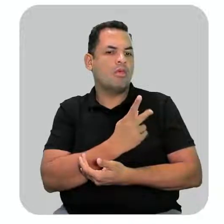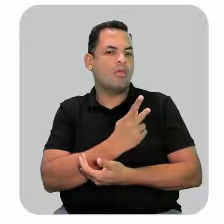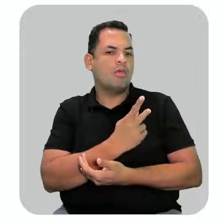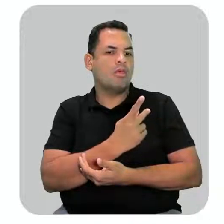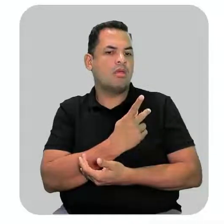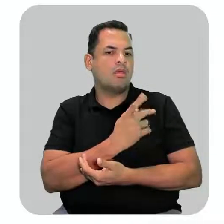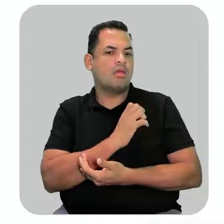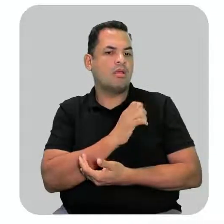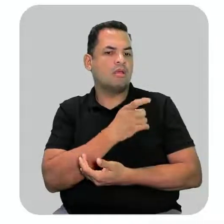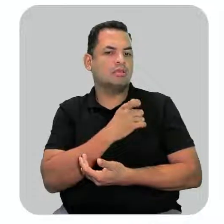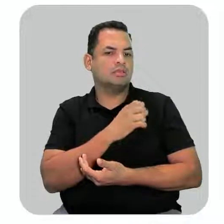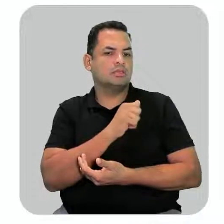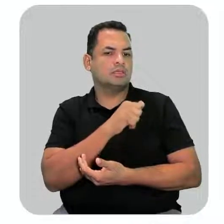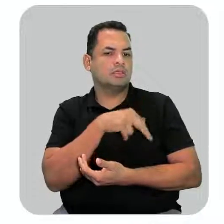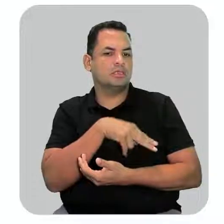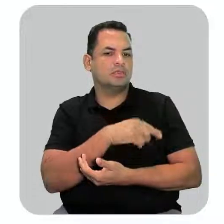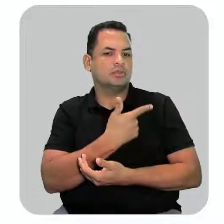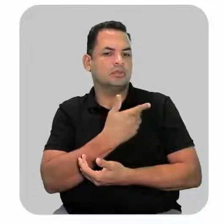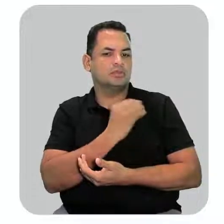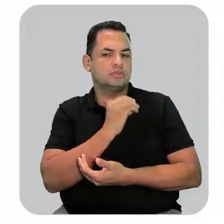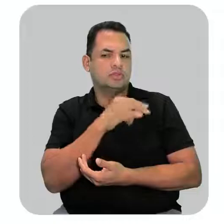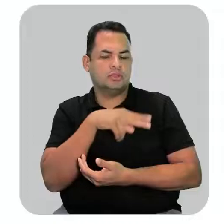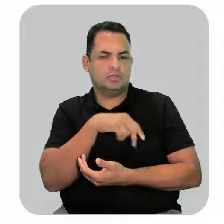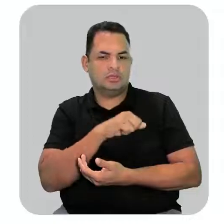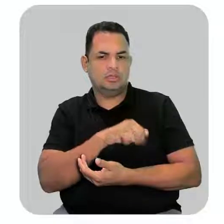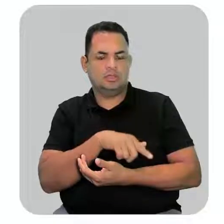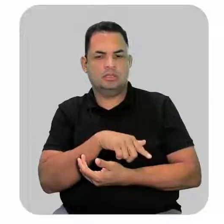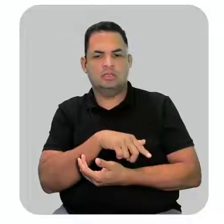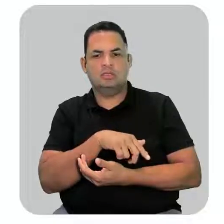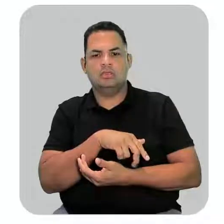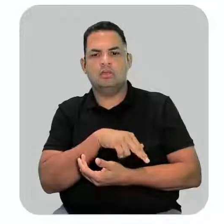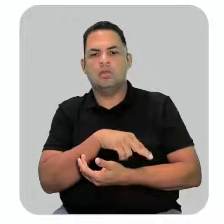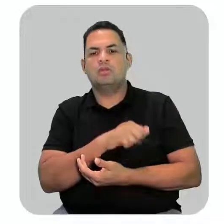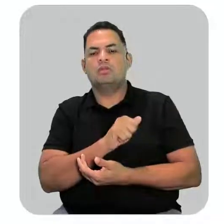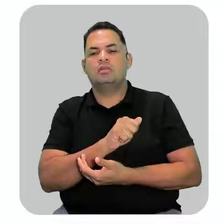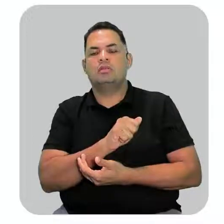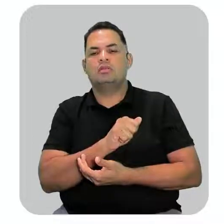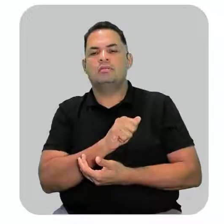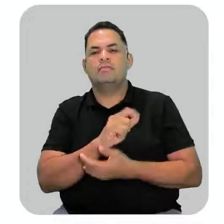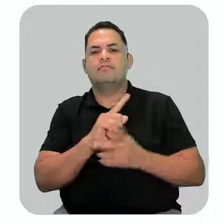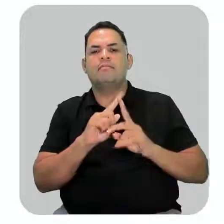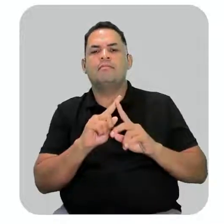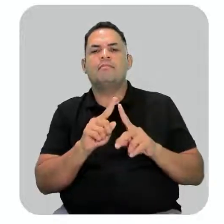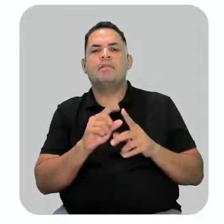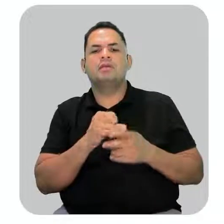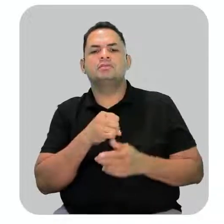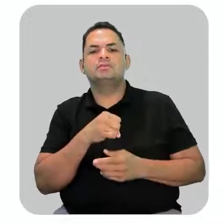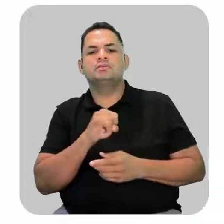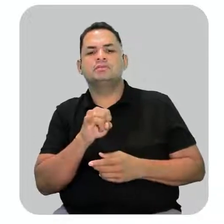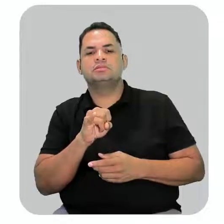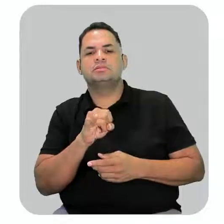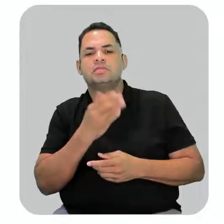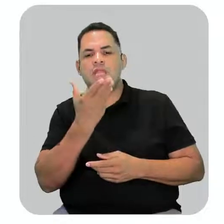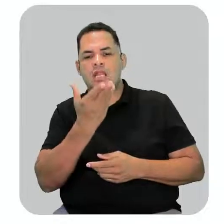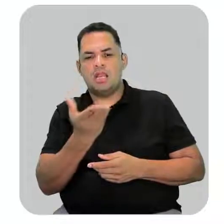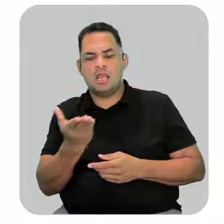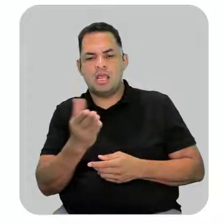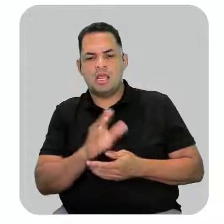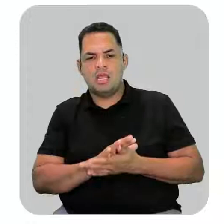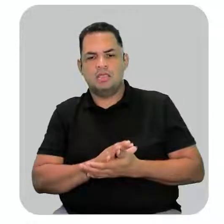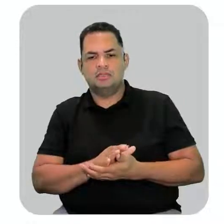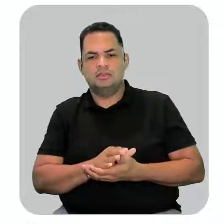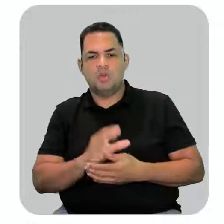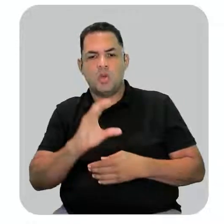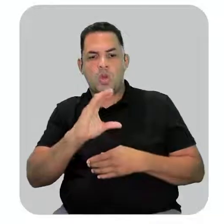Exan 2-ona. Ah, professora, mas então se eu jogasse para esse carbono aqui?